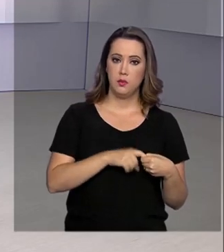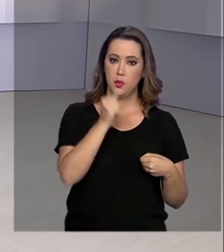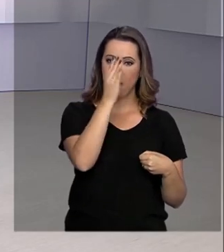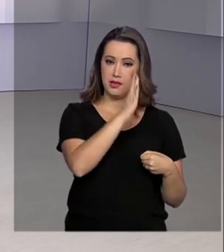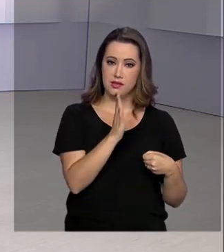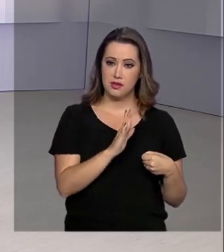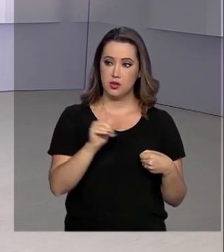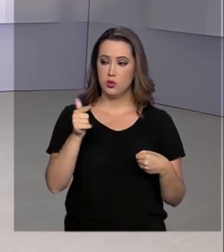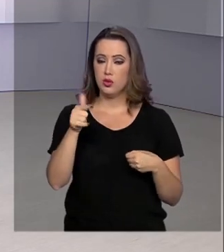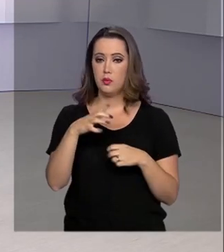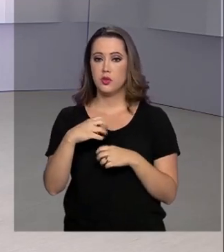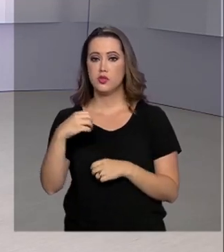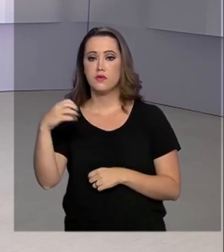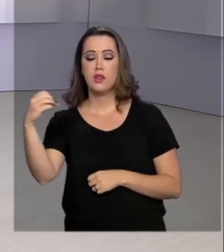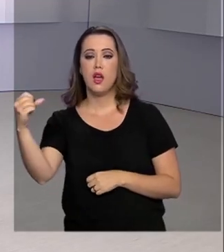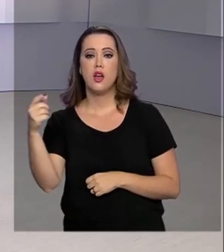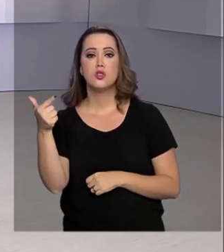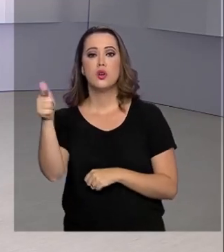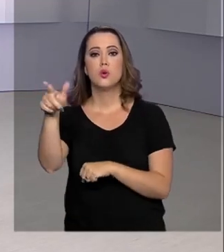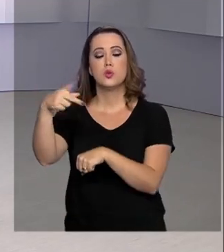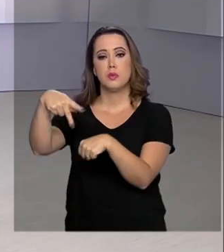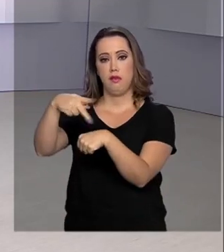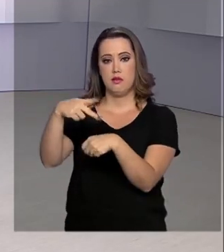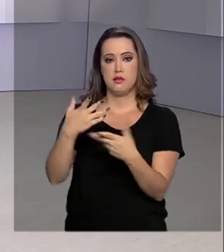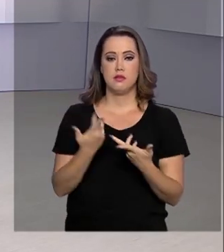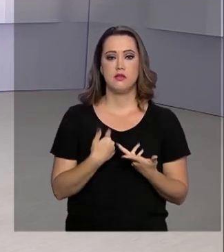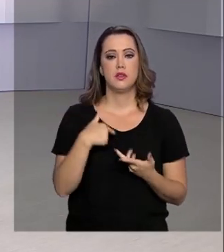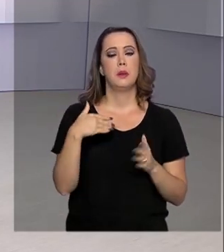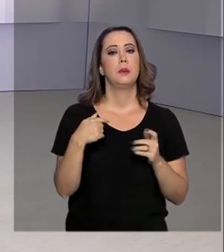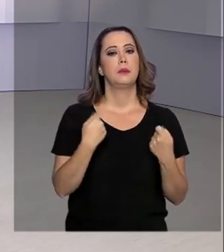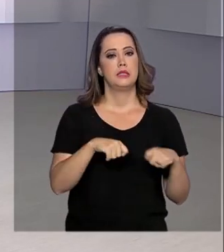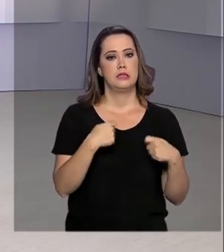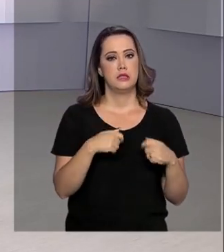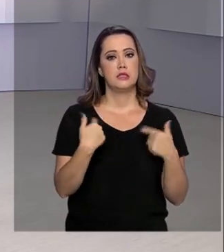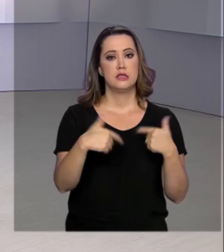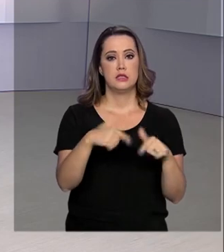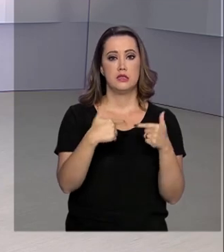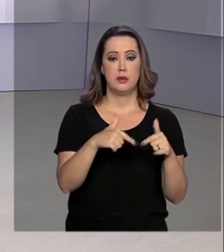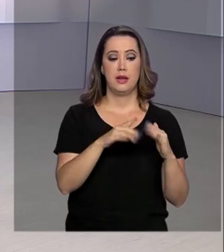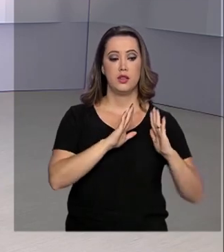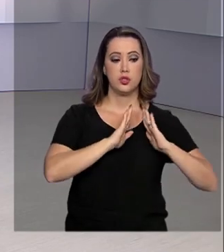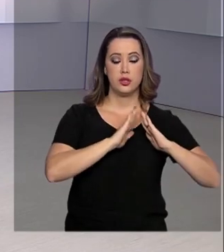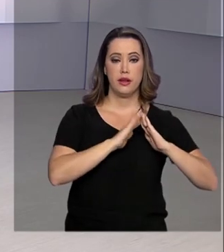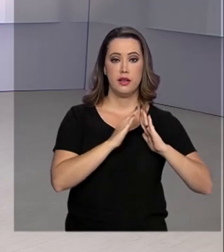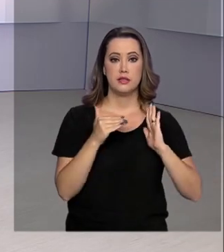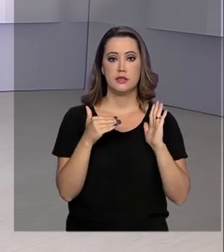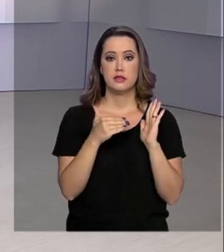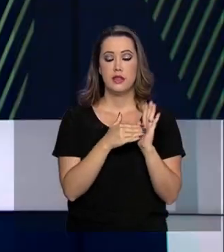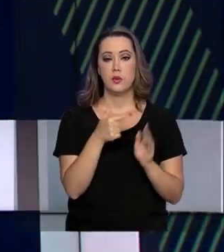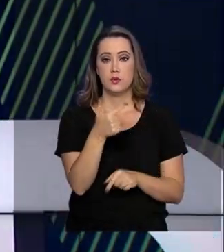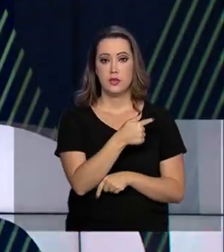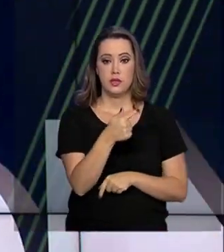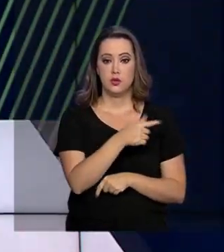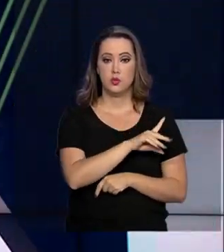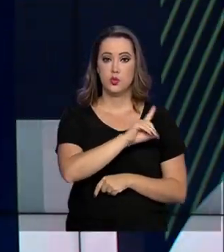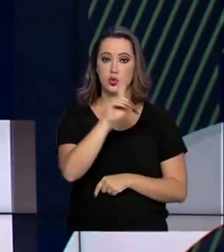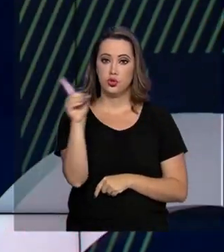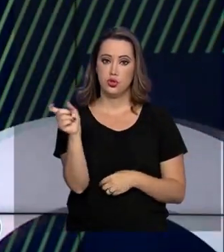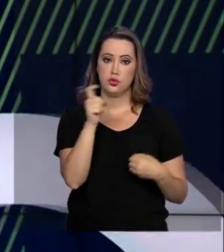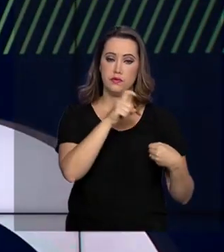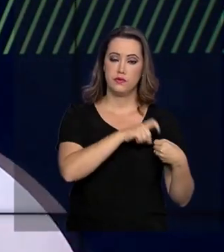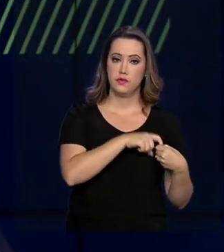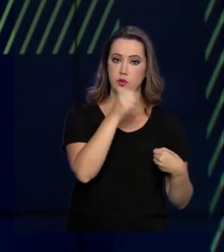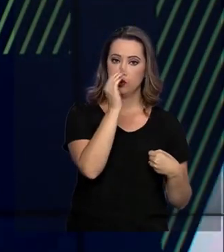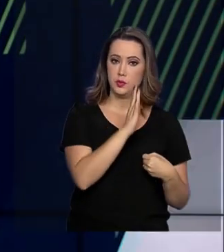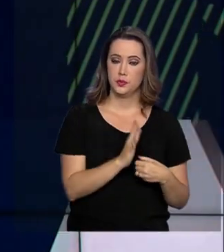de 14 dias afastados, eles terão que trabalhar remotamente até o sétimo dia do retorno ao país. Os bancos